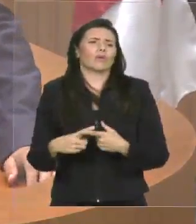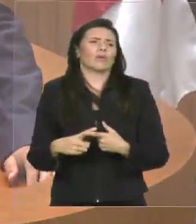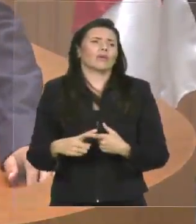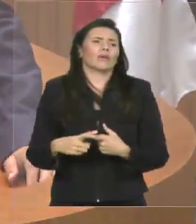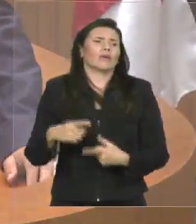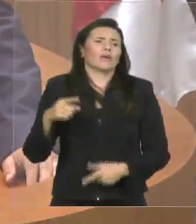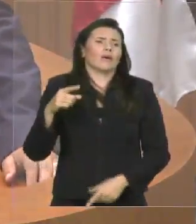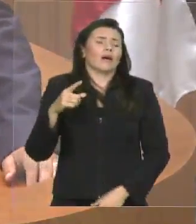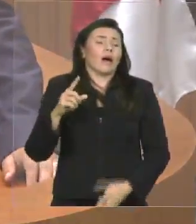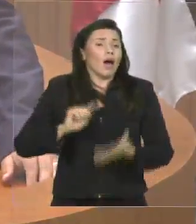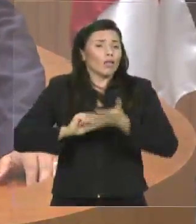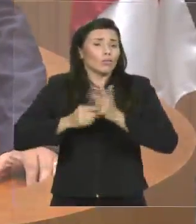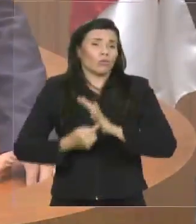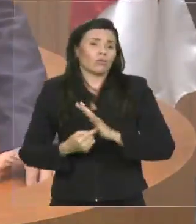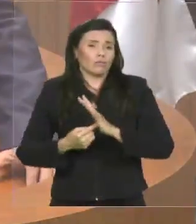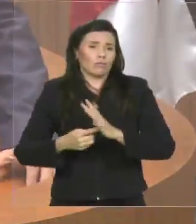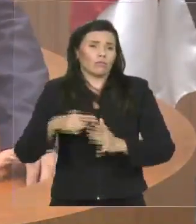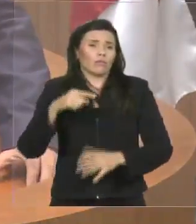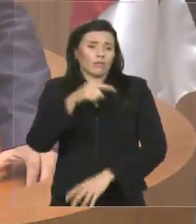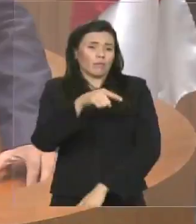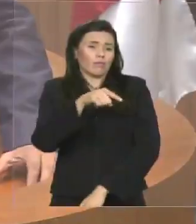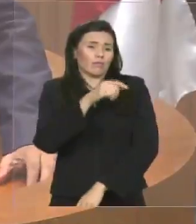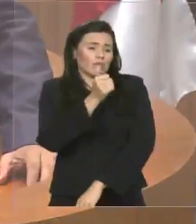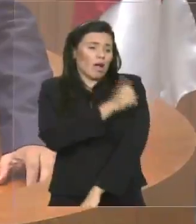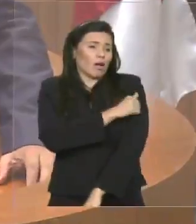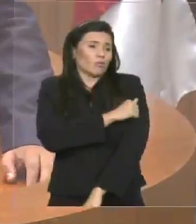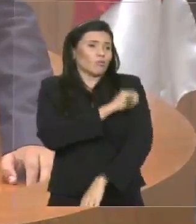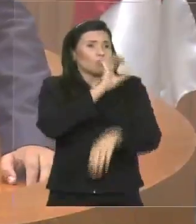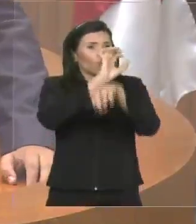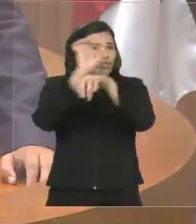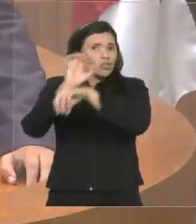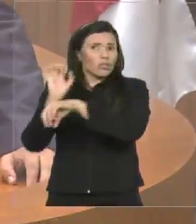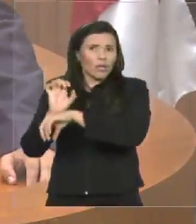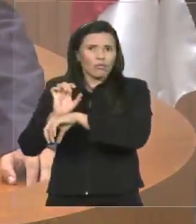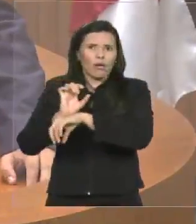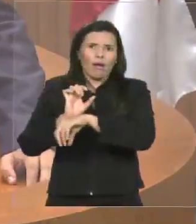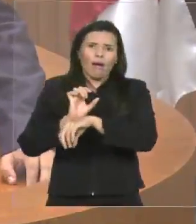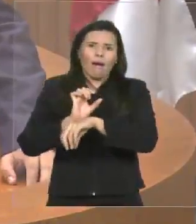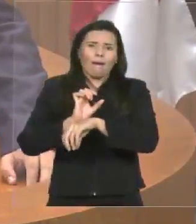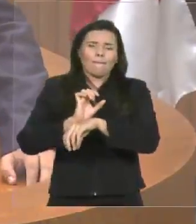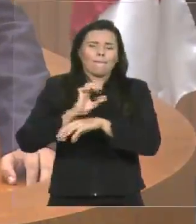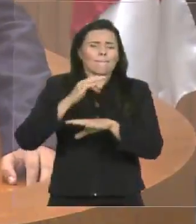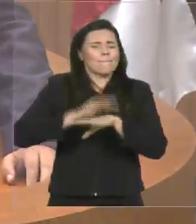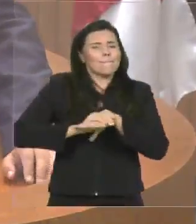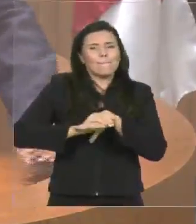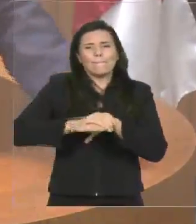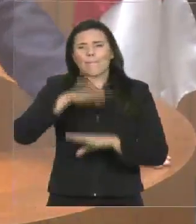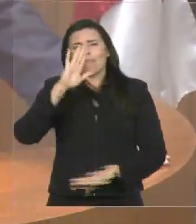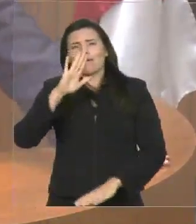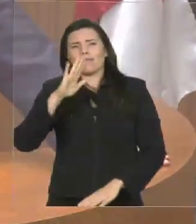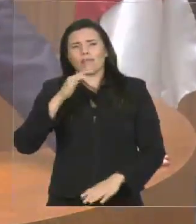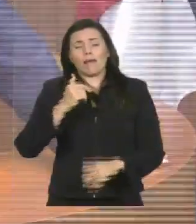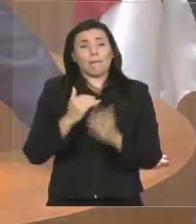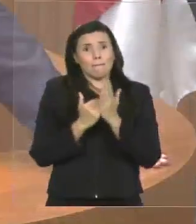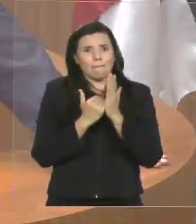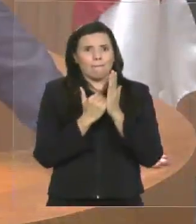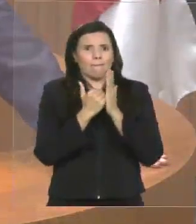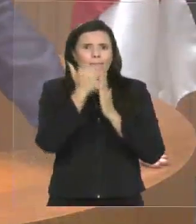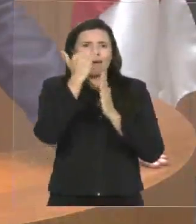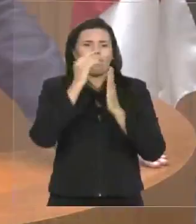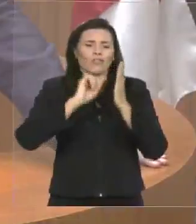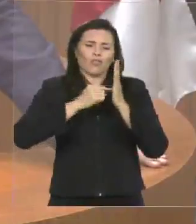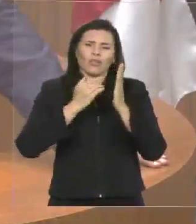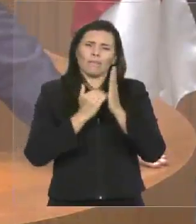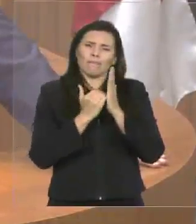Há exemplo do que já fazem várias universidades do país, que acrescentam a nota final do Enem,